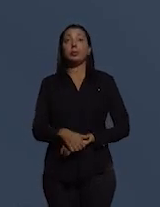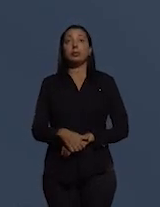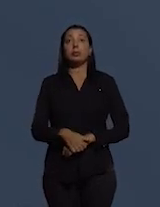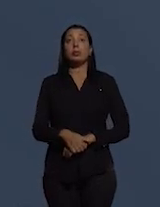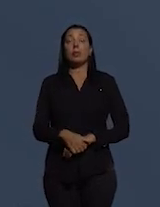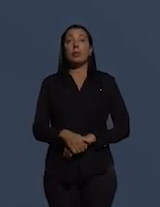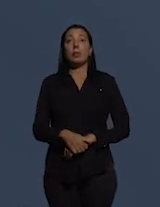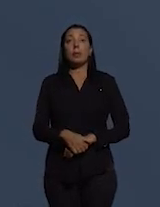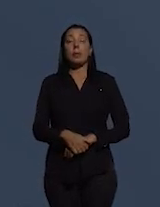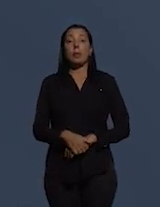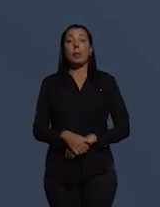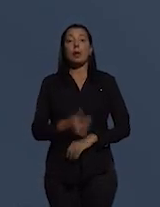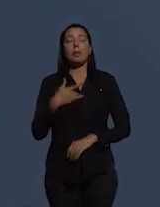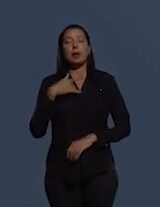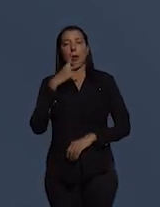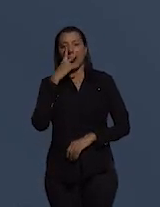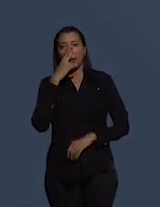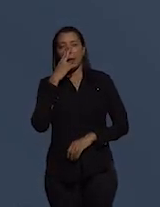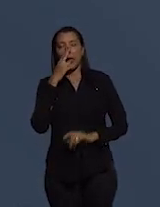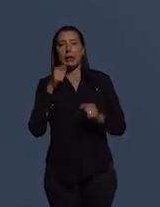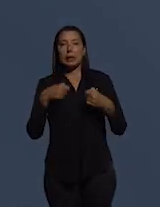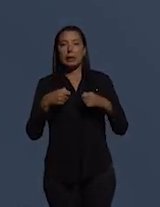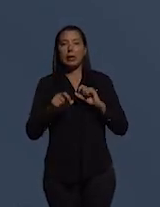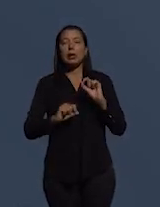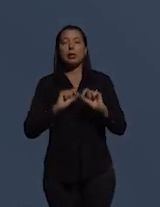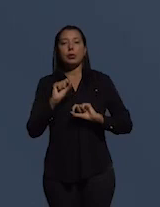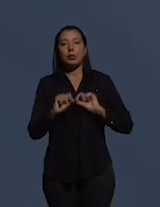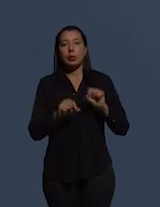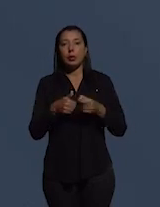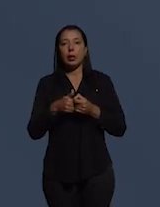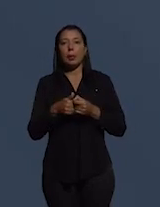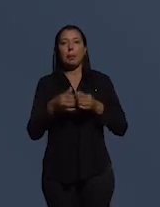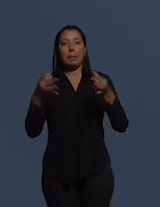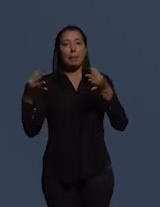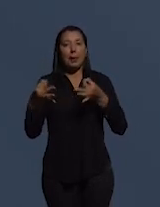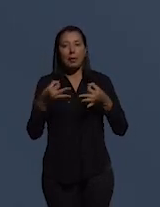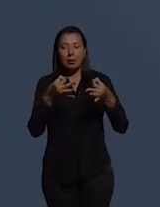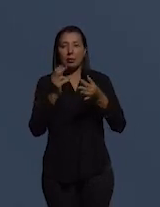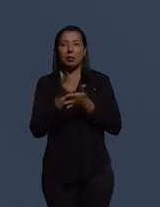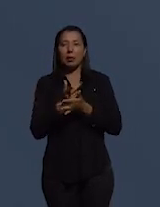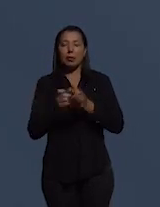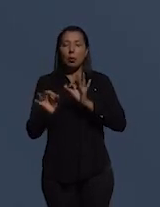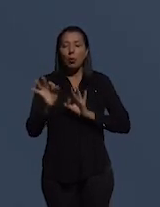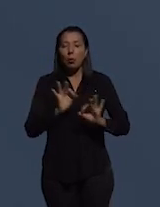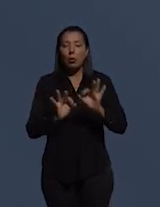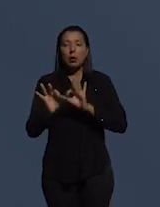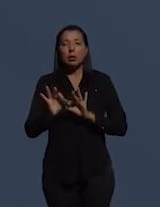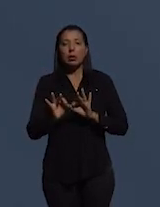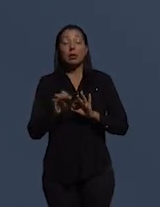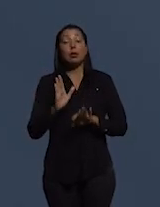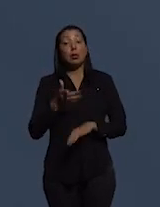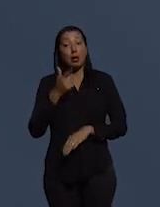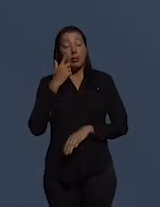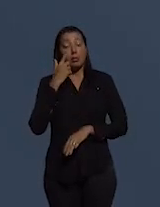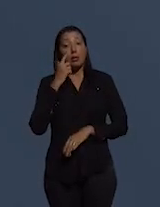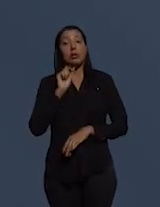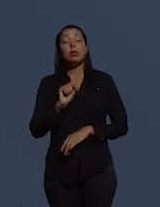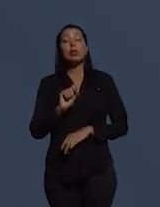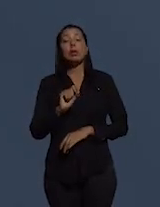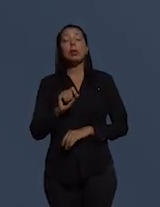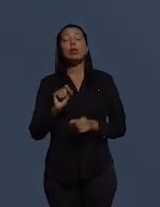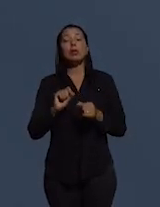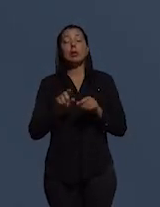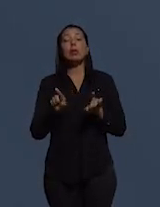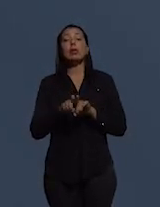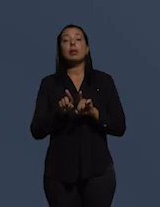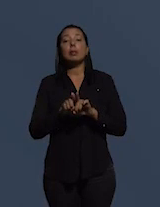me parece necessitar de aperfeiçoamento, de ajustes, haja vista o que ocorreu